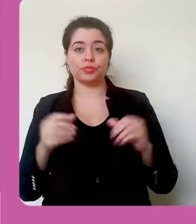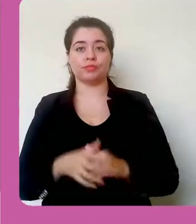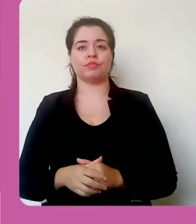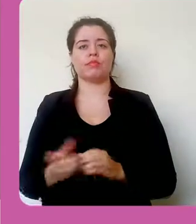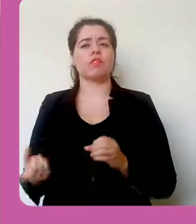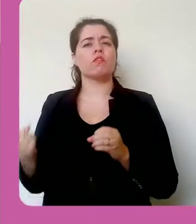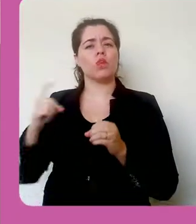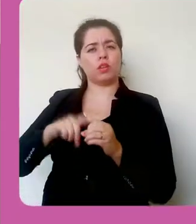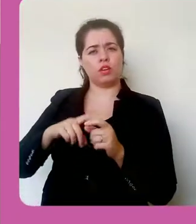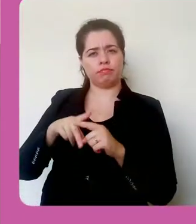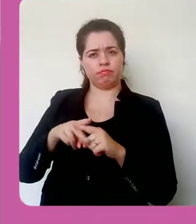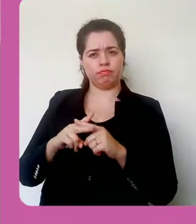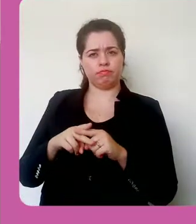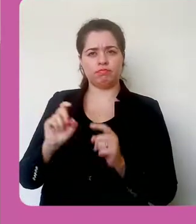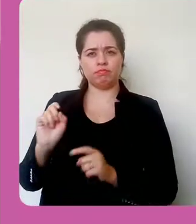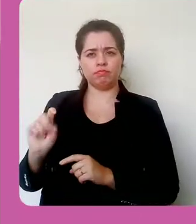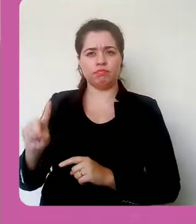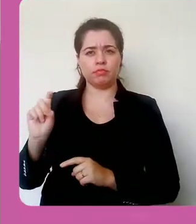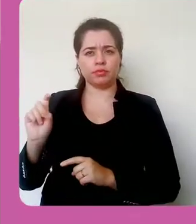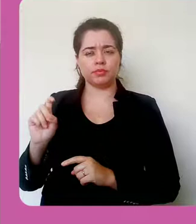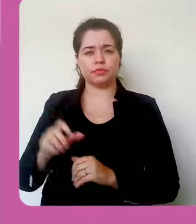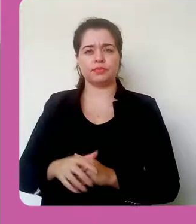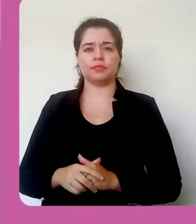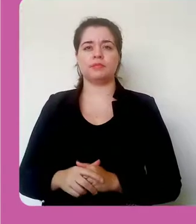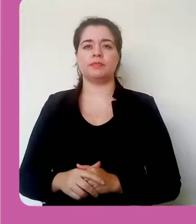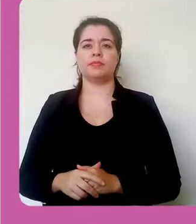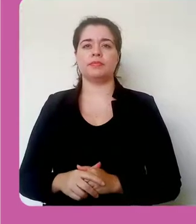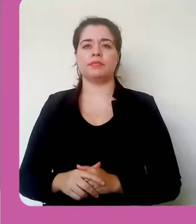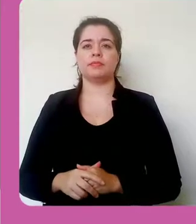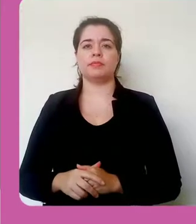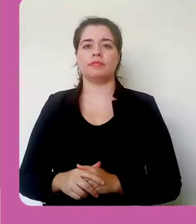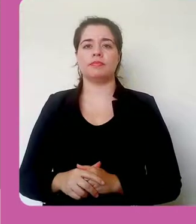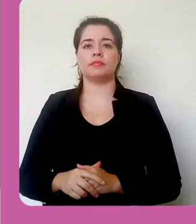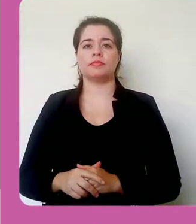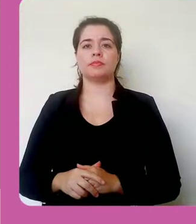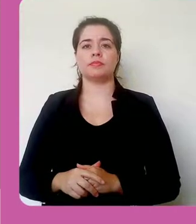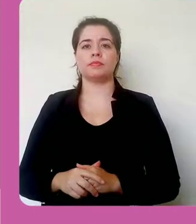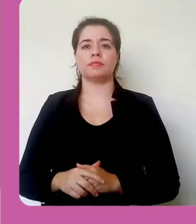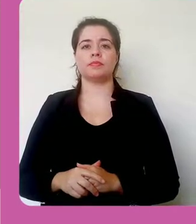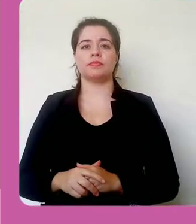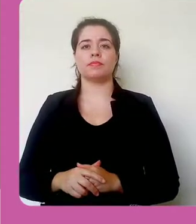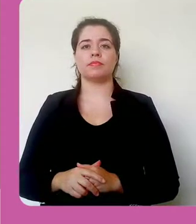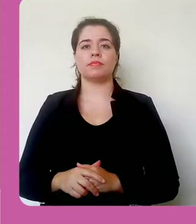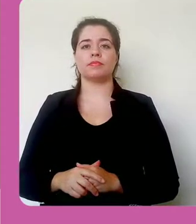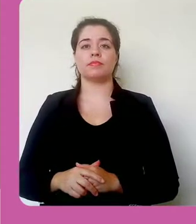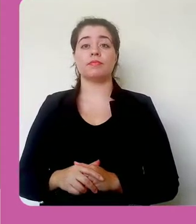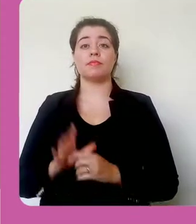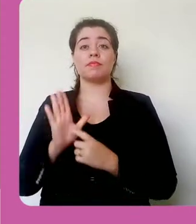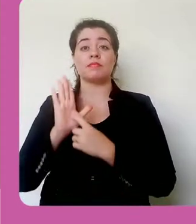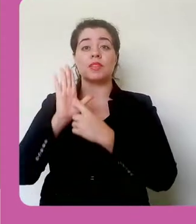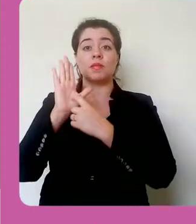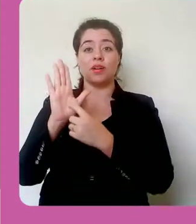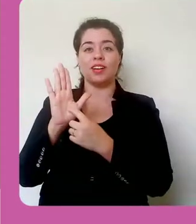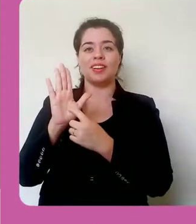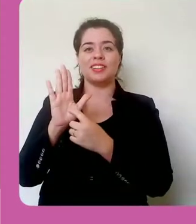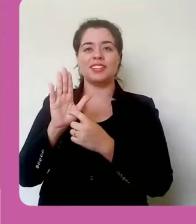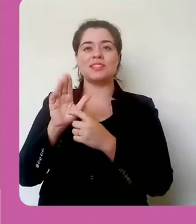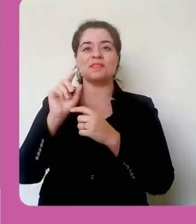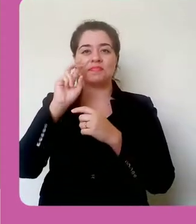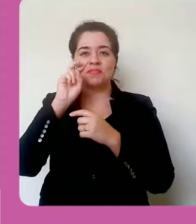Desmarquei os títulos personalizados. Então, quando tu desmarca o título personalizado, é que aparece o título, né? É